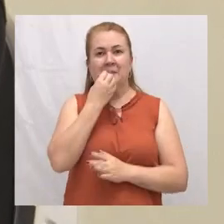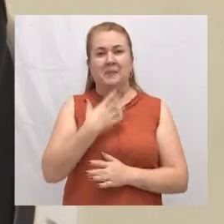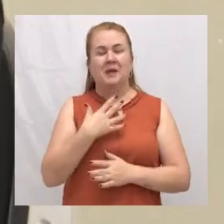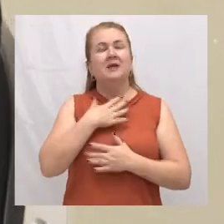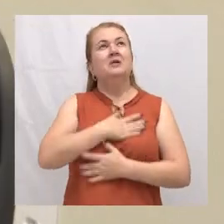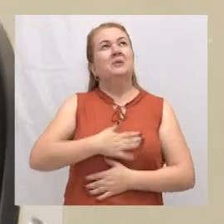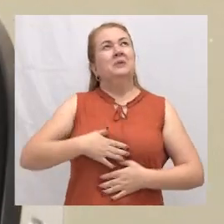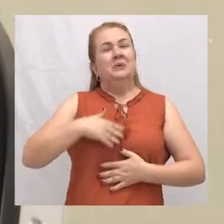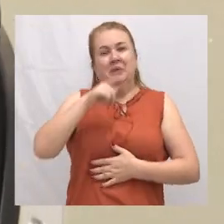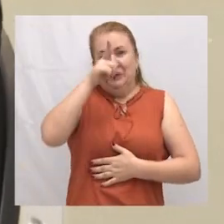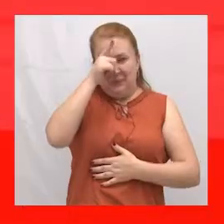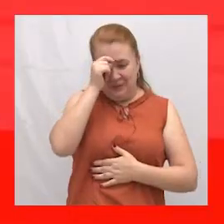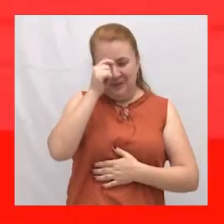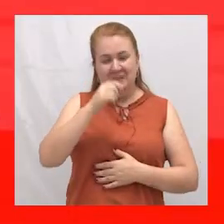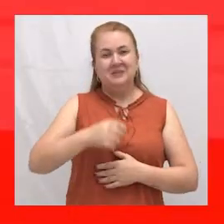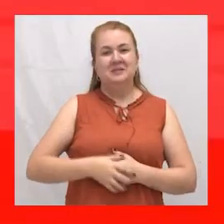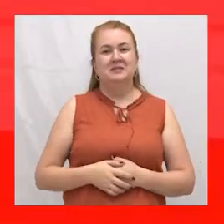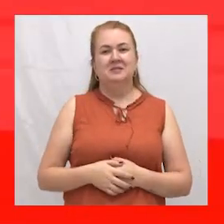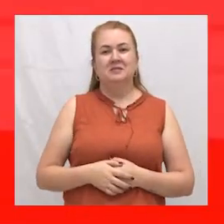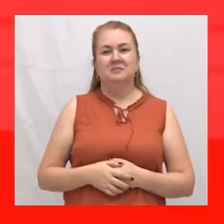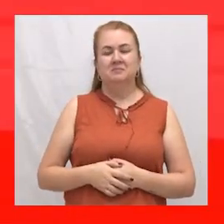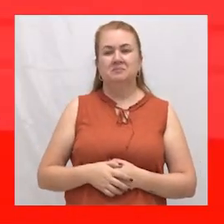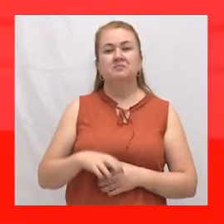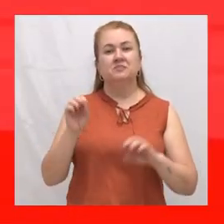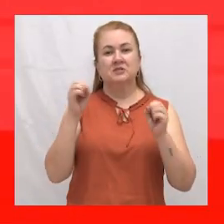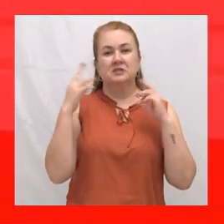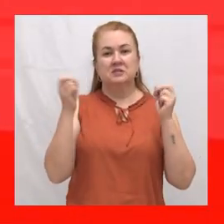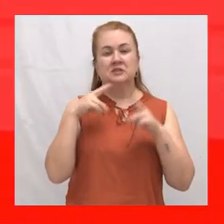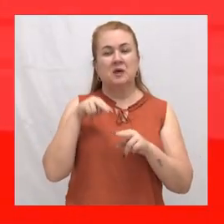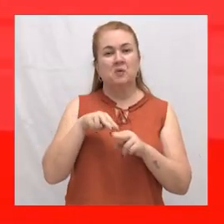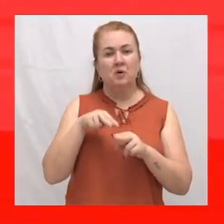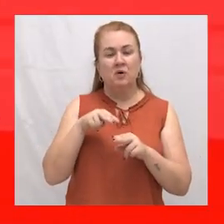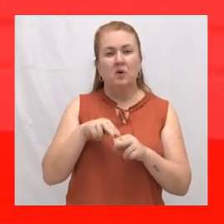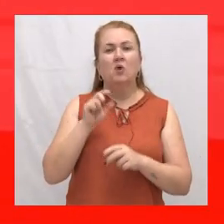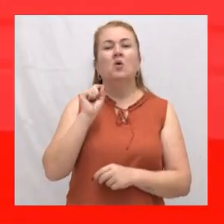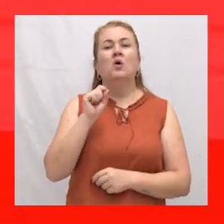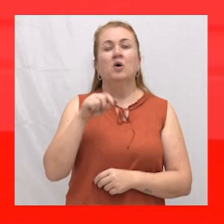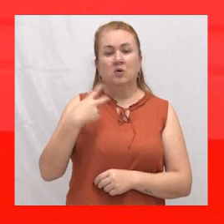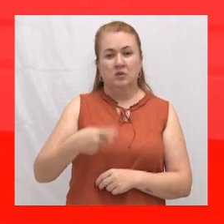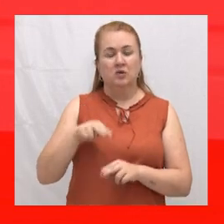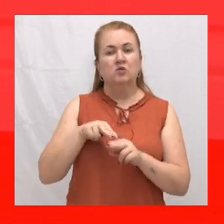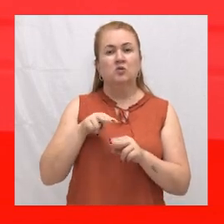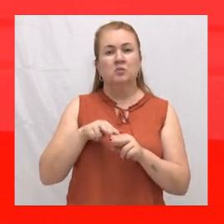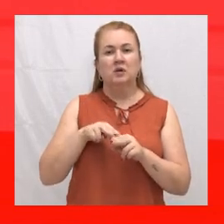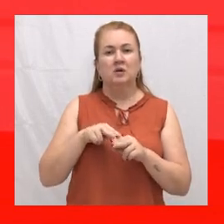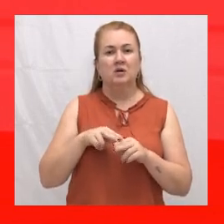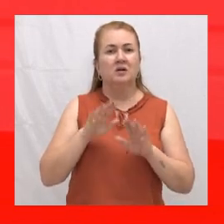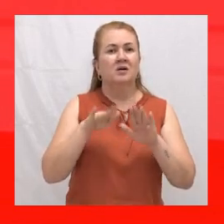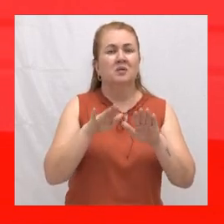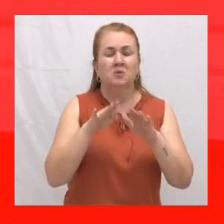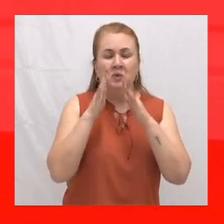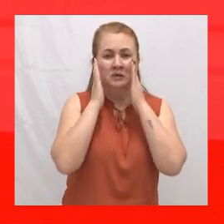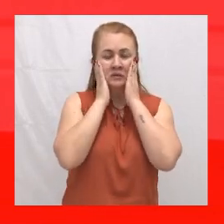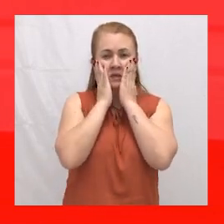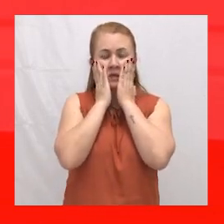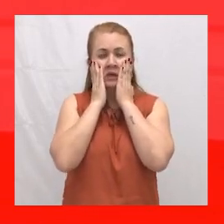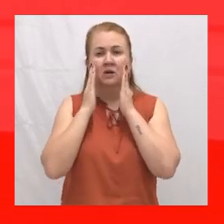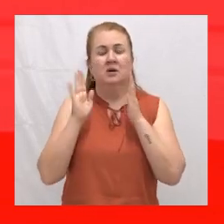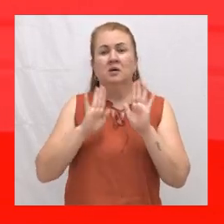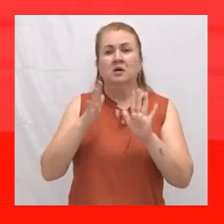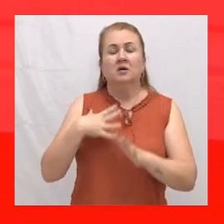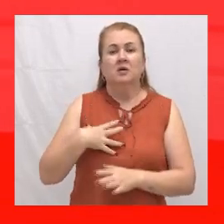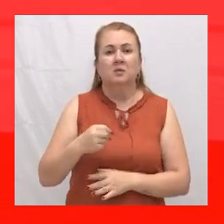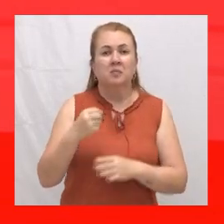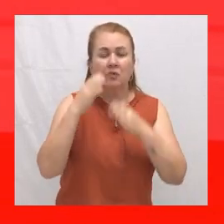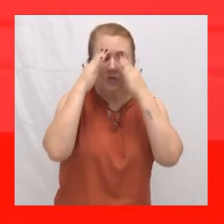sensação de dever cumprido. Estamos de beirada? Alô. Oi, estamos de beirada? Amor. Oi. Meu